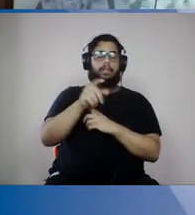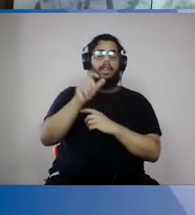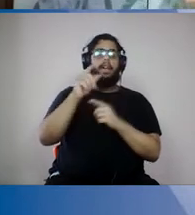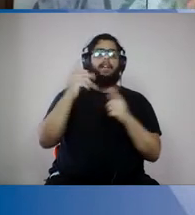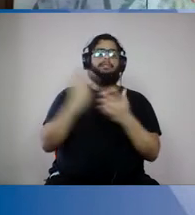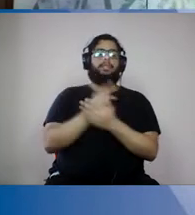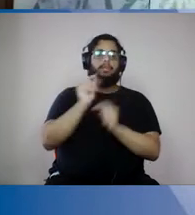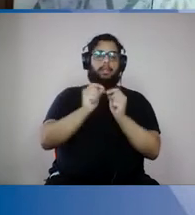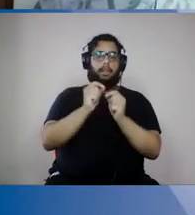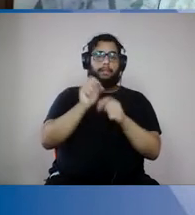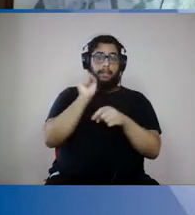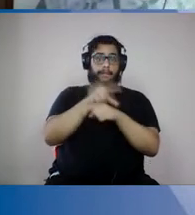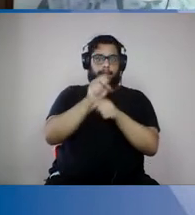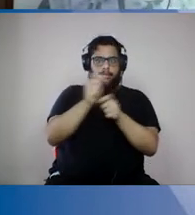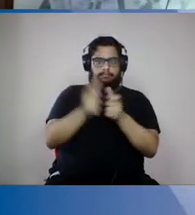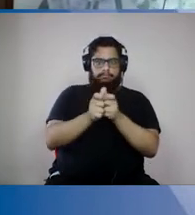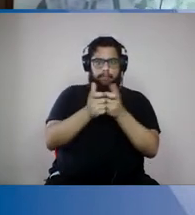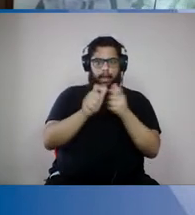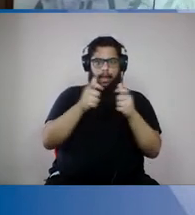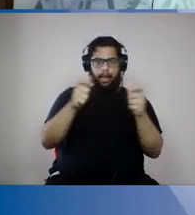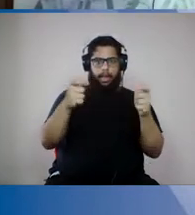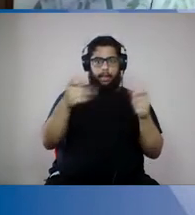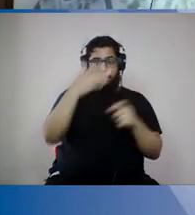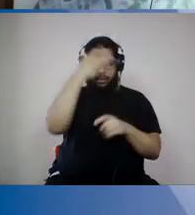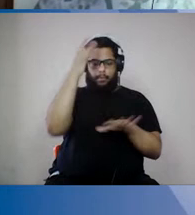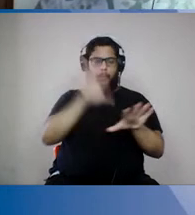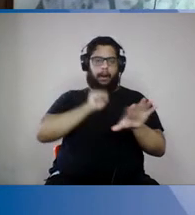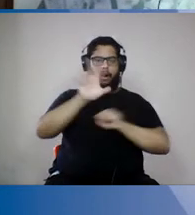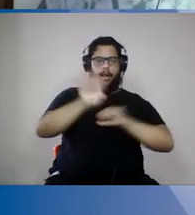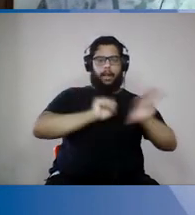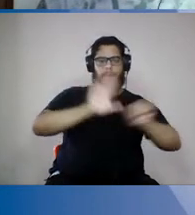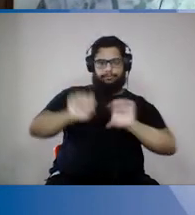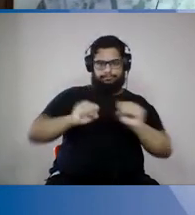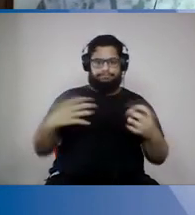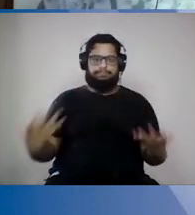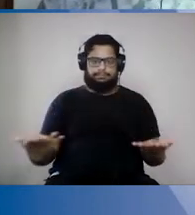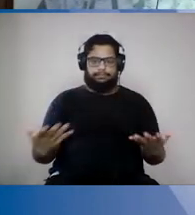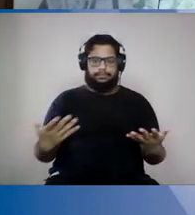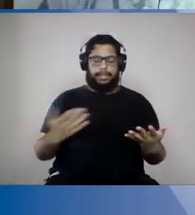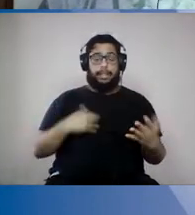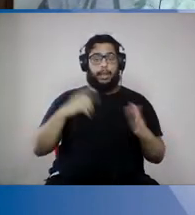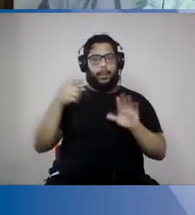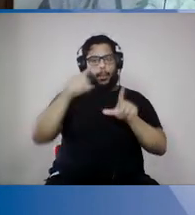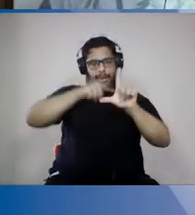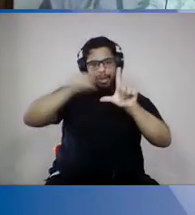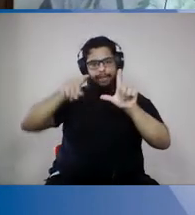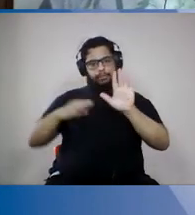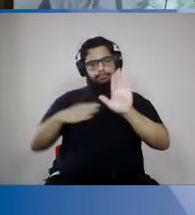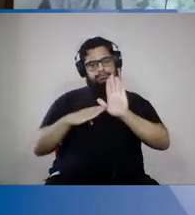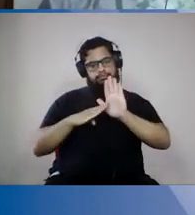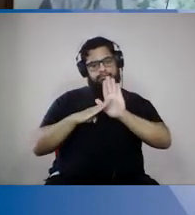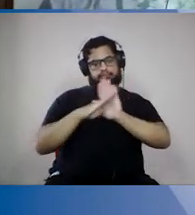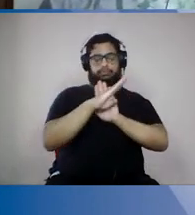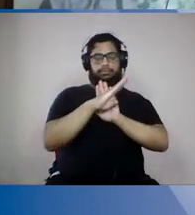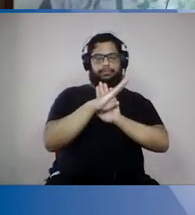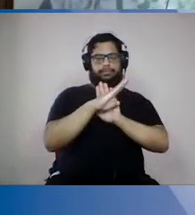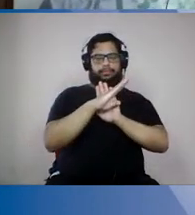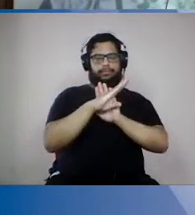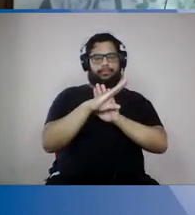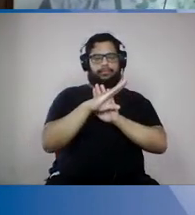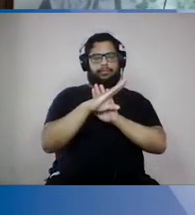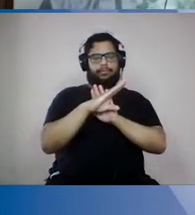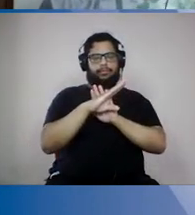circulante, e aumenta o número de pessoas infectadas, piora a curva epidêmica, e também proporciona